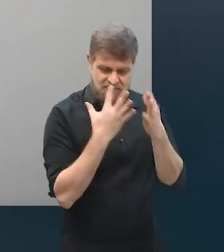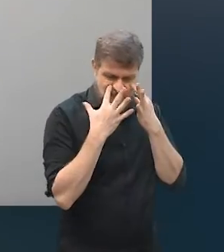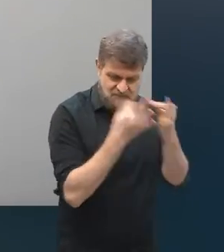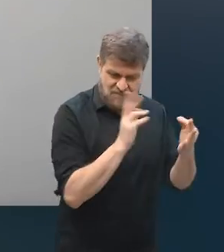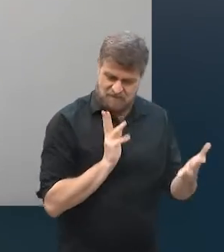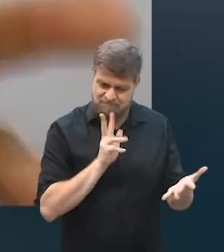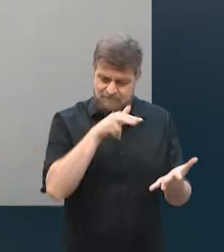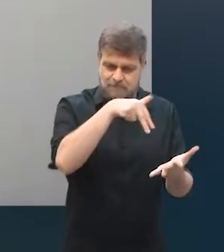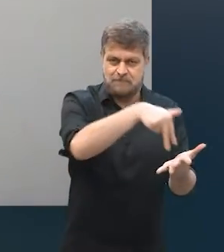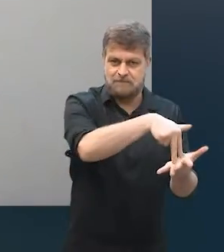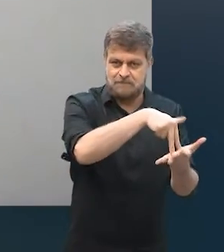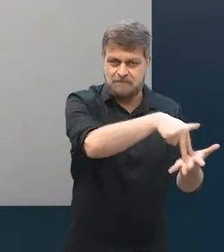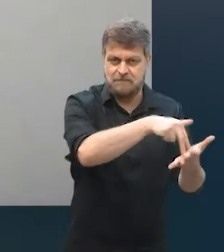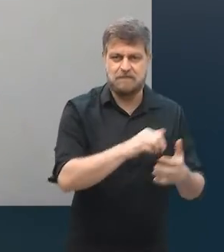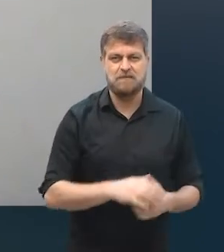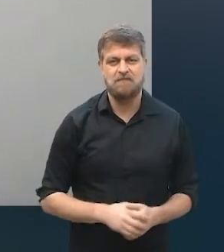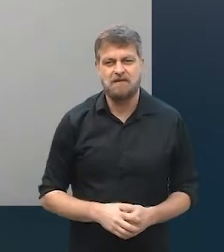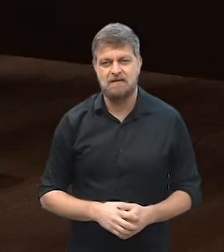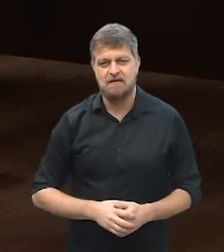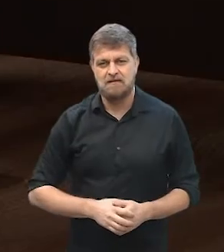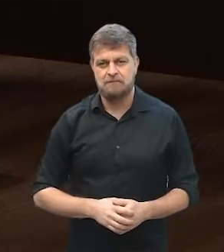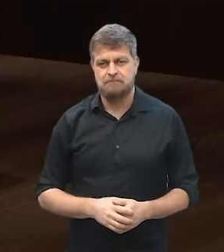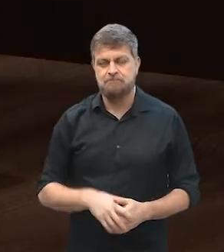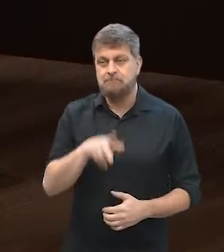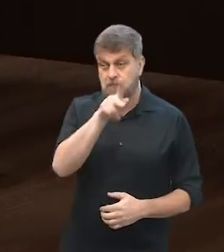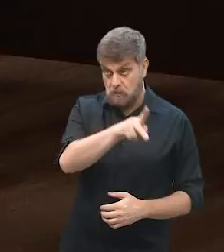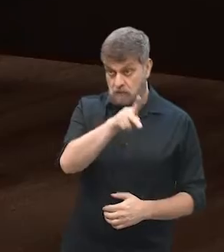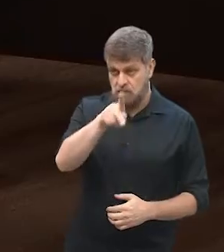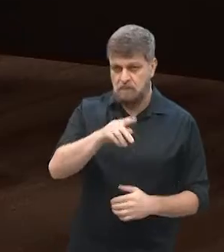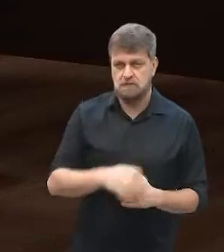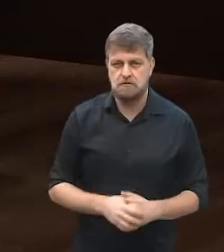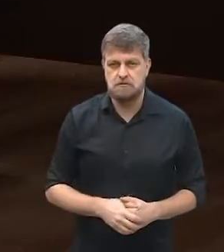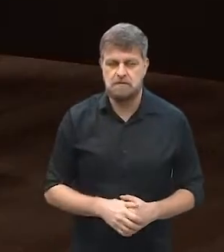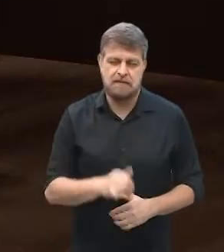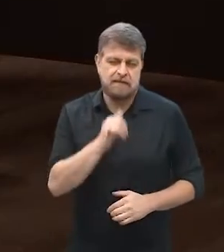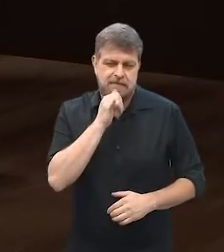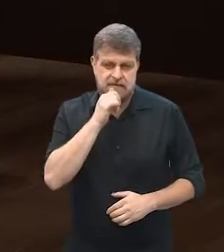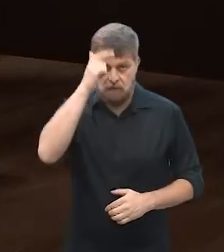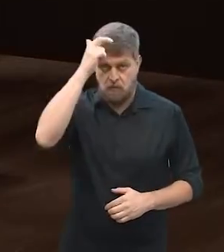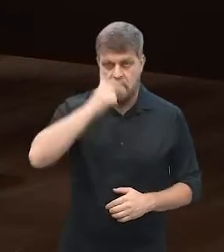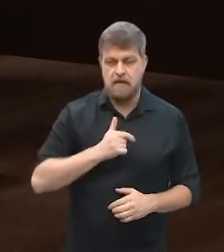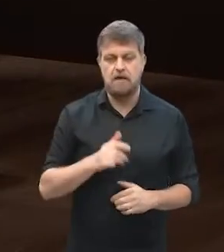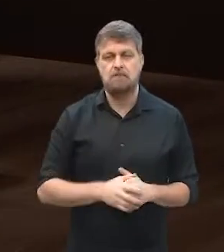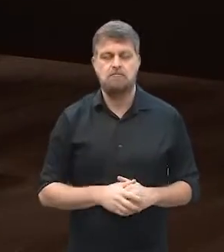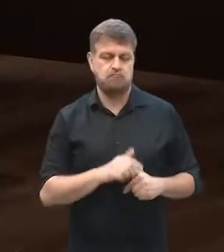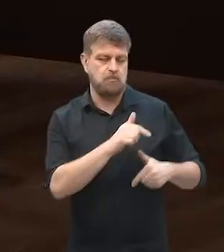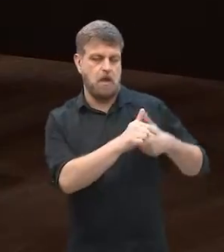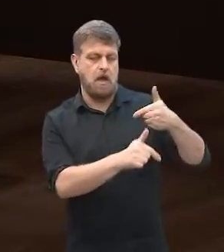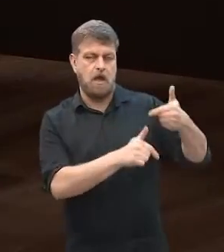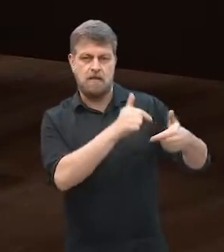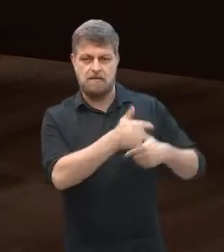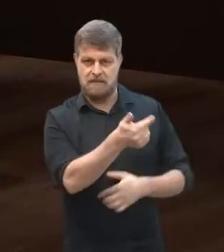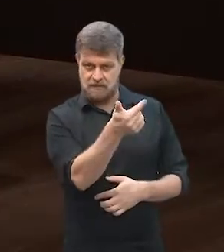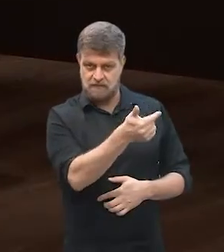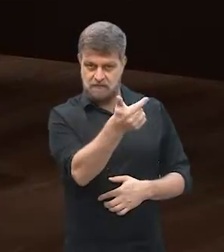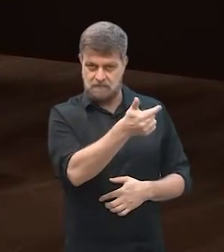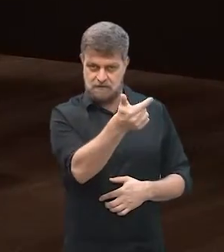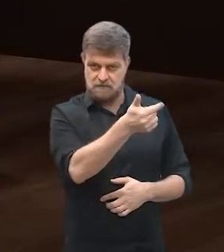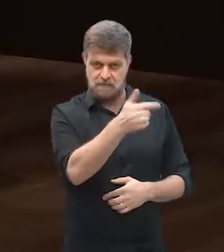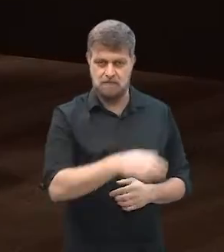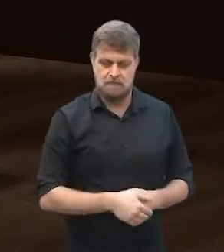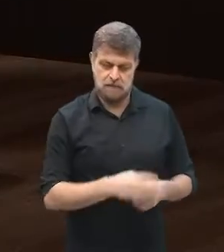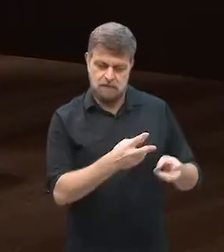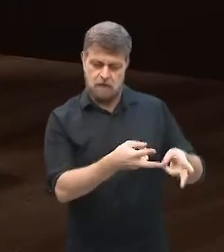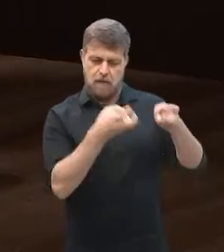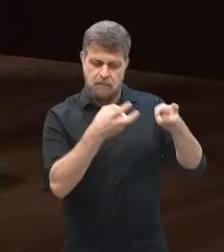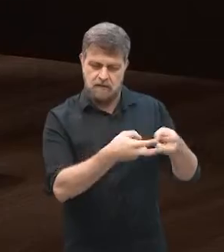essa empreitada. Professor, comecei a trabalhar com uma segunda atividade, começo